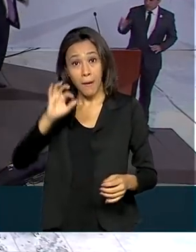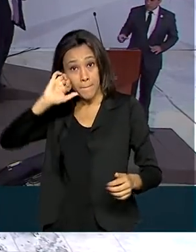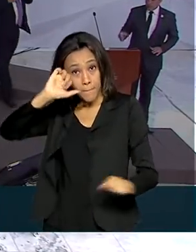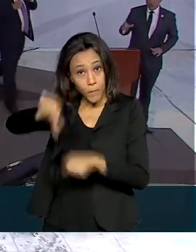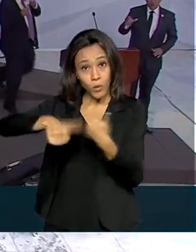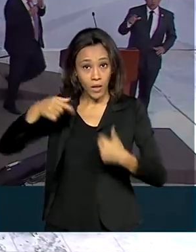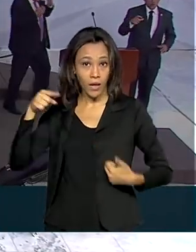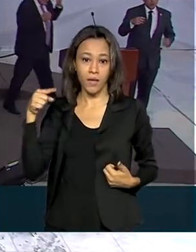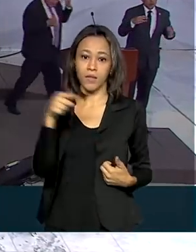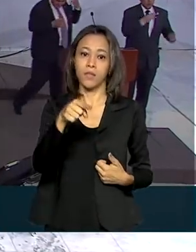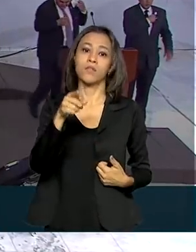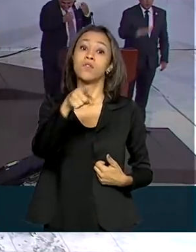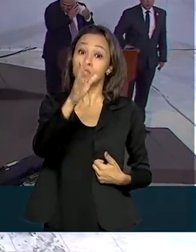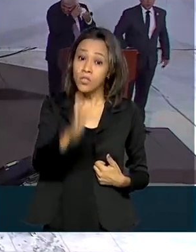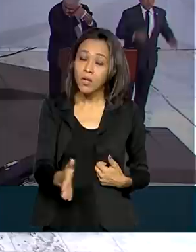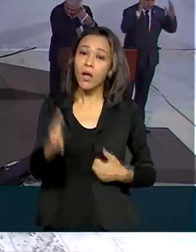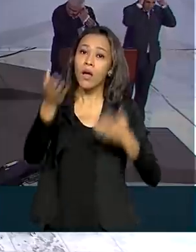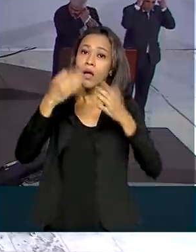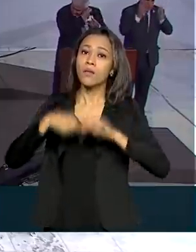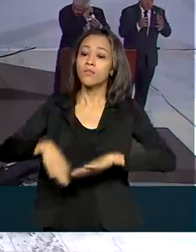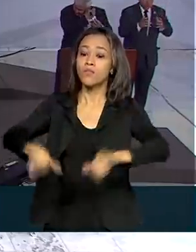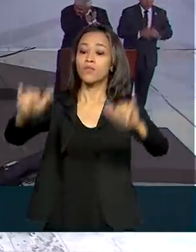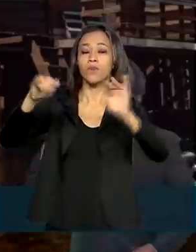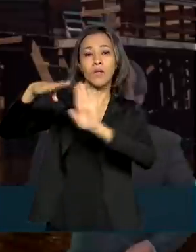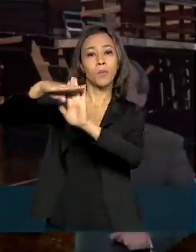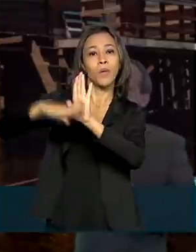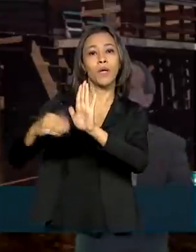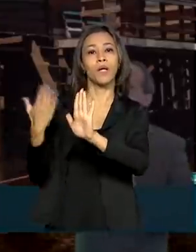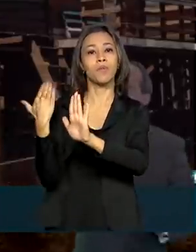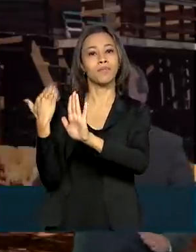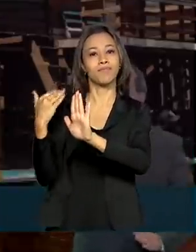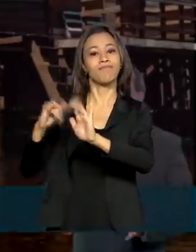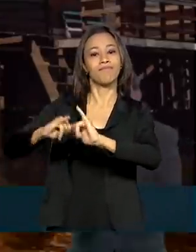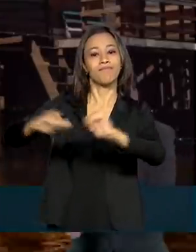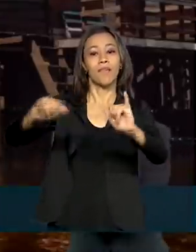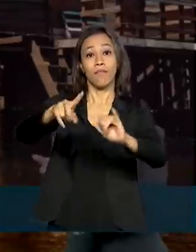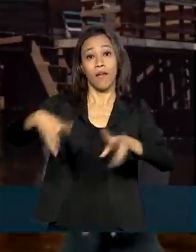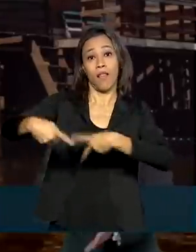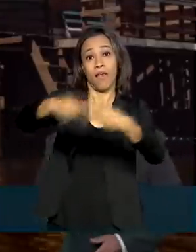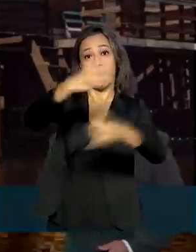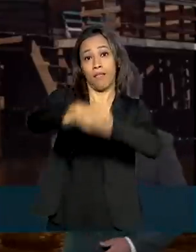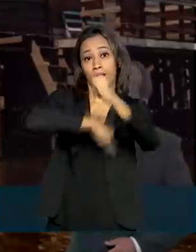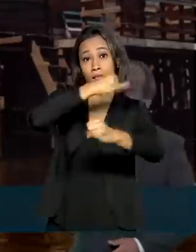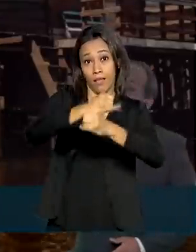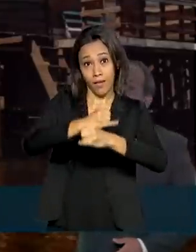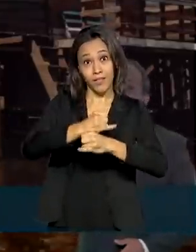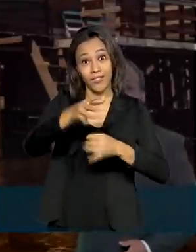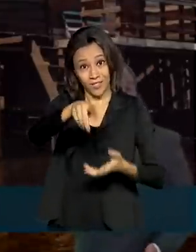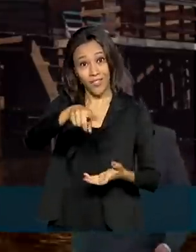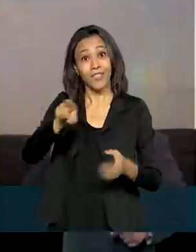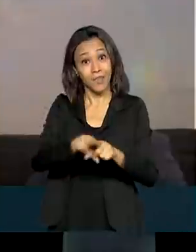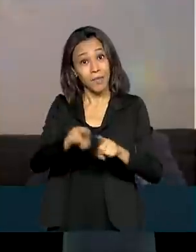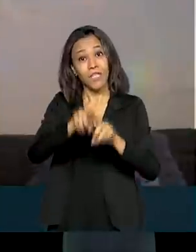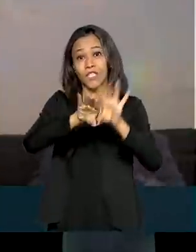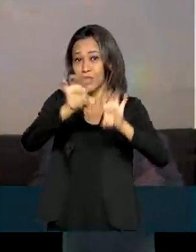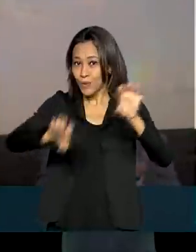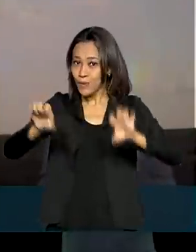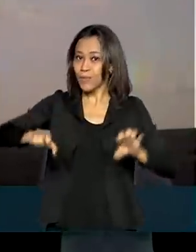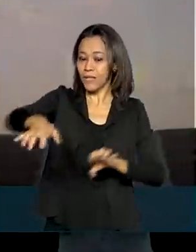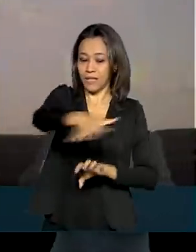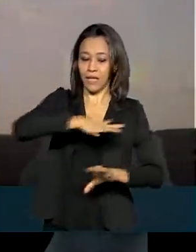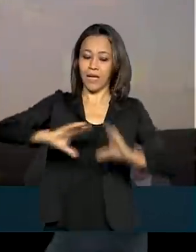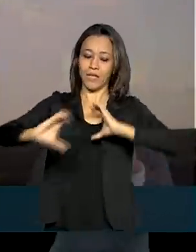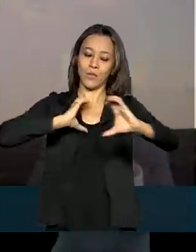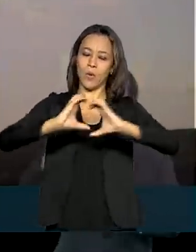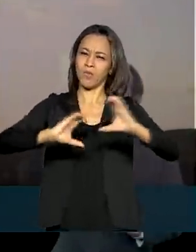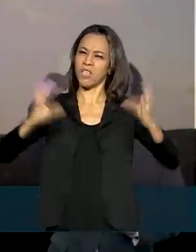situação, foi lançado o programa Norte Conectado, que vai levar internet, banda larga e infraestrutura de telecomunicação